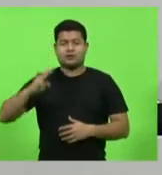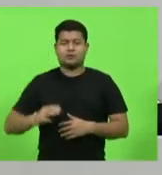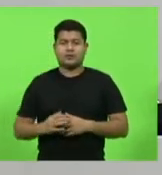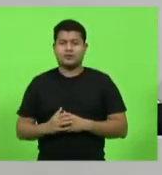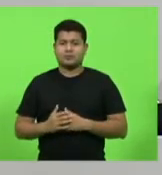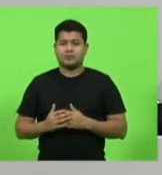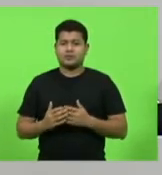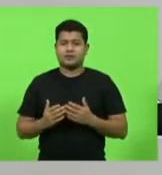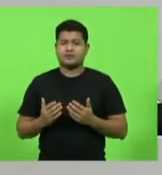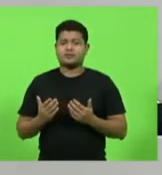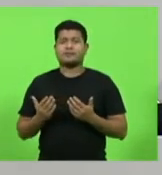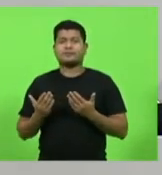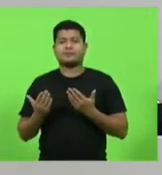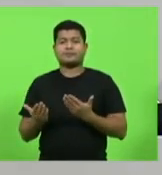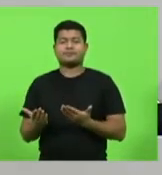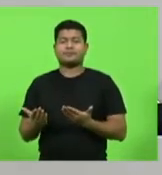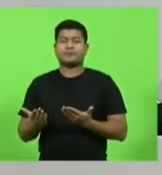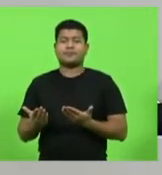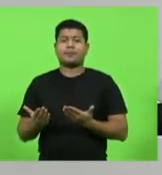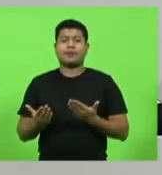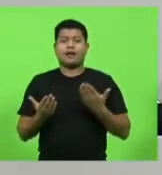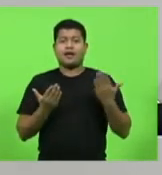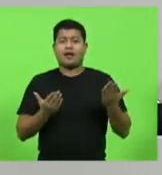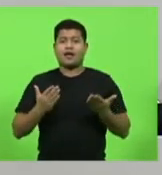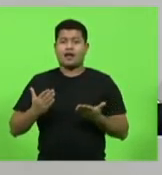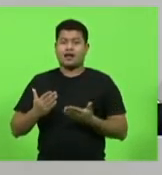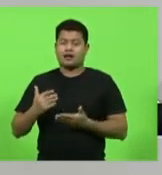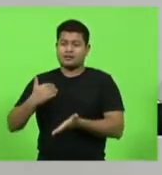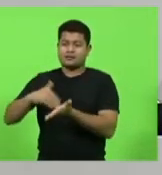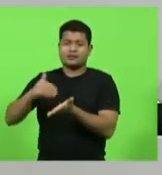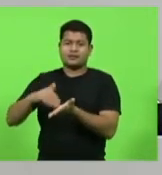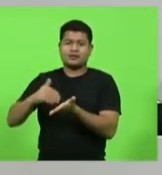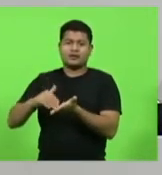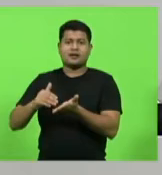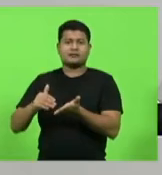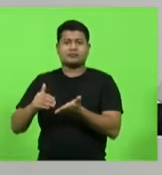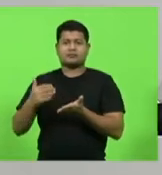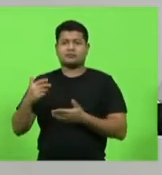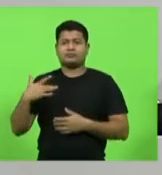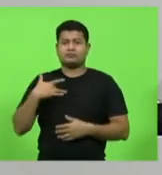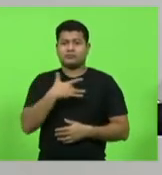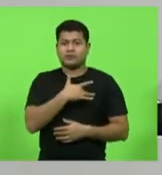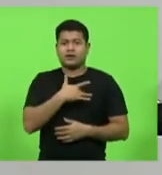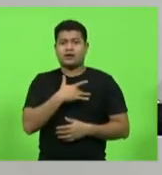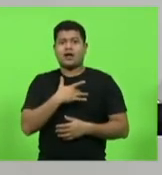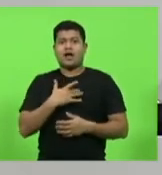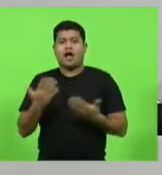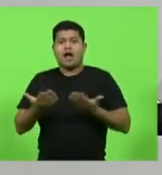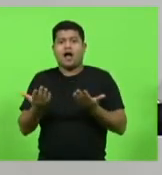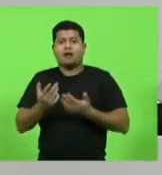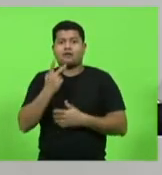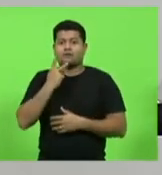e solta um dos seus cavaleiros do apocalipse, que o secretário de saúde, falando agora em terceira onda.